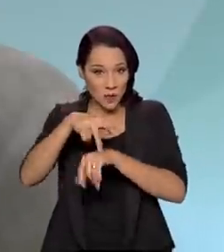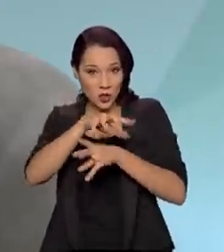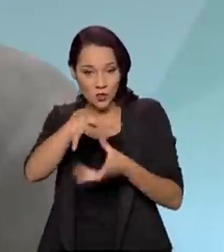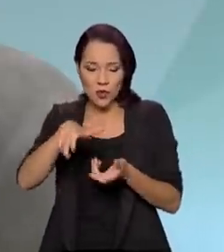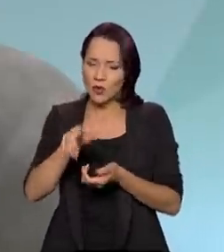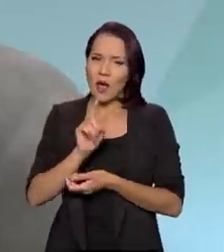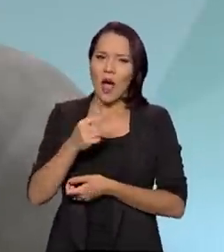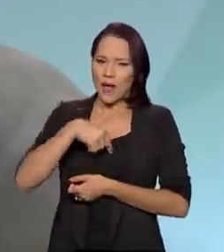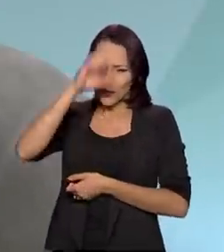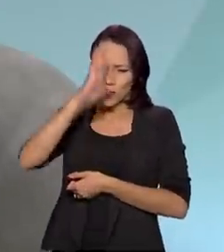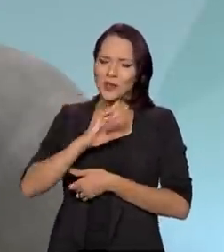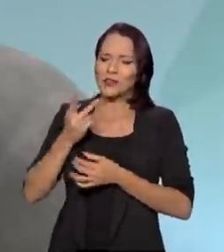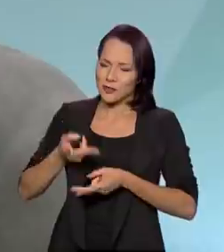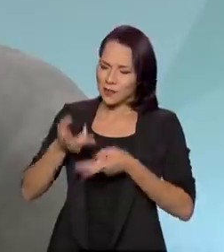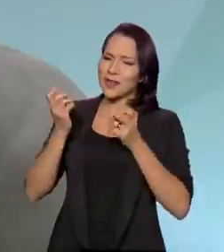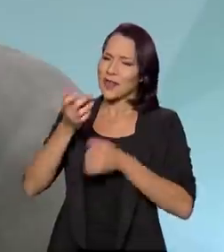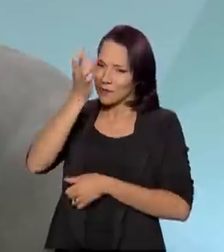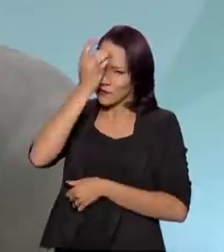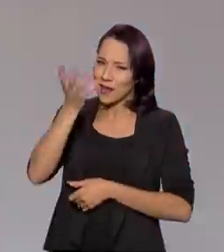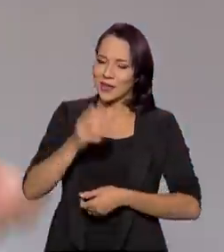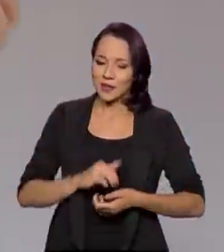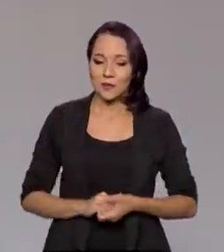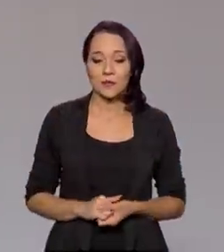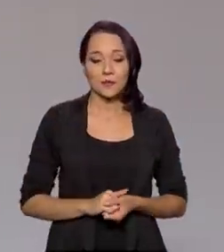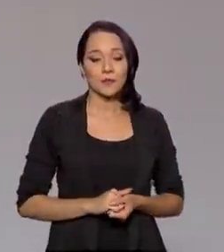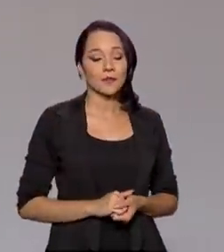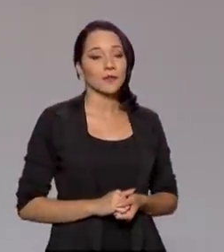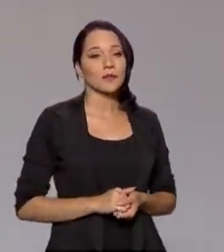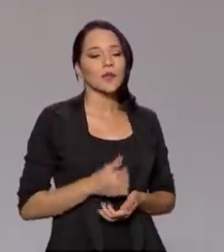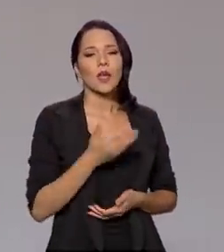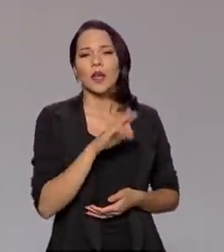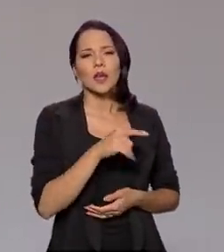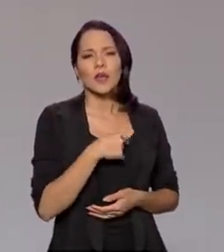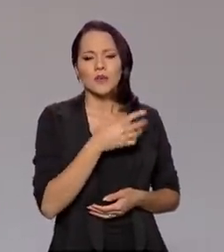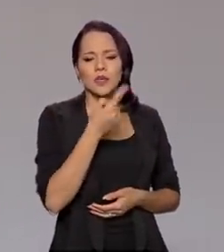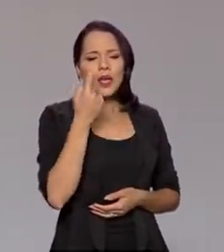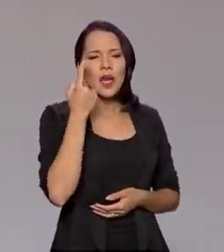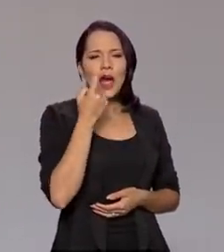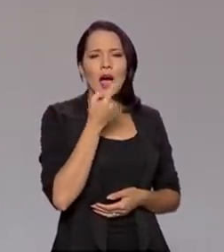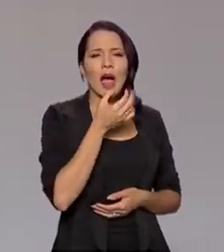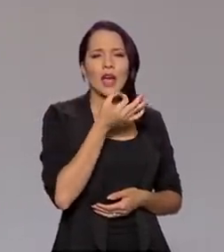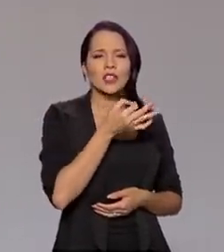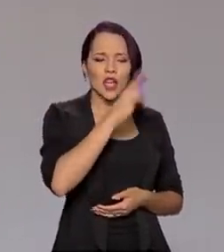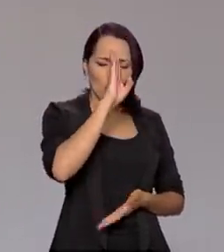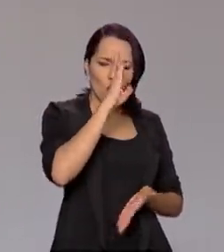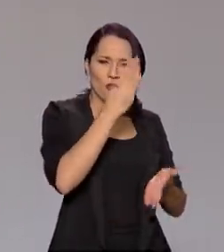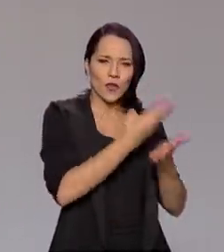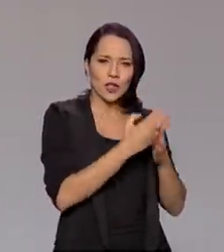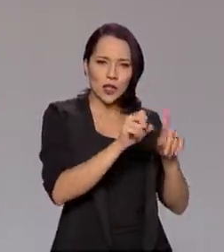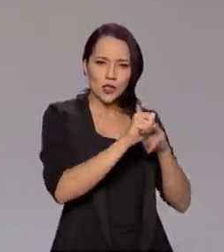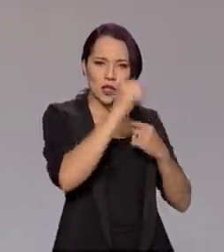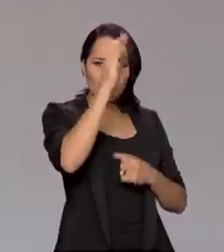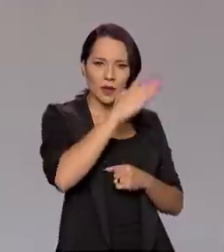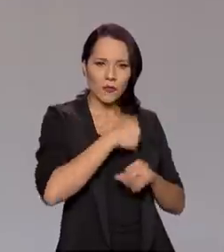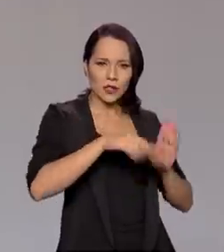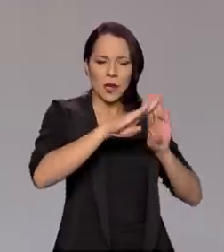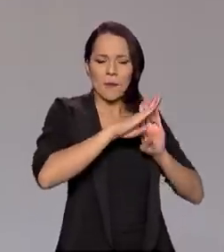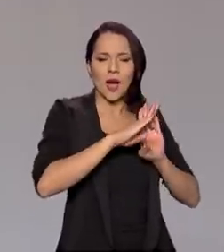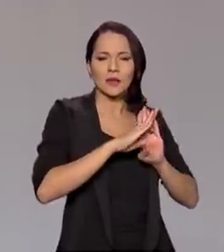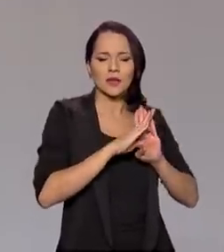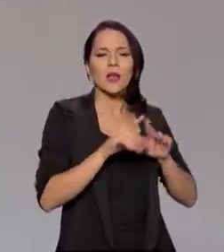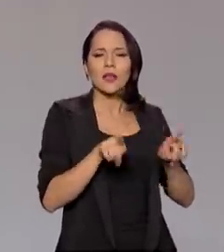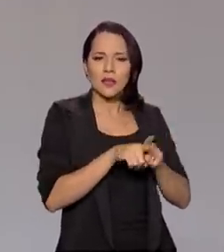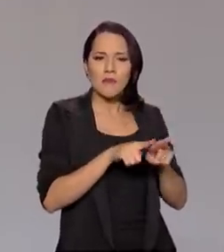notório, percebido com facilidade. E o senhor acha que a confiança que a sociedade brasileira tem nas Forças Armadas também